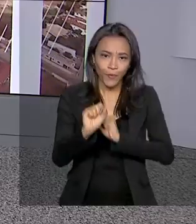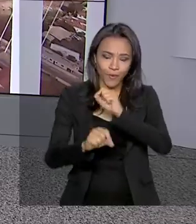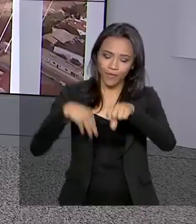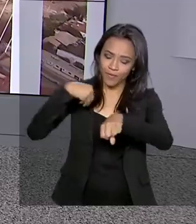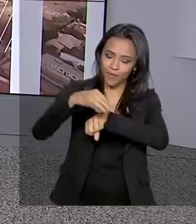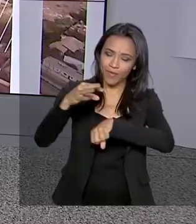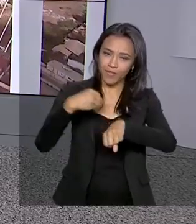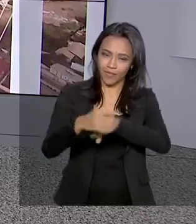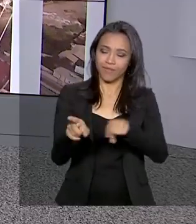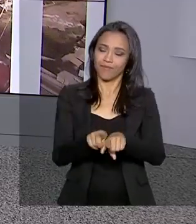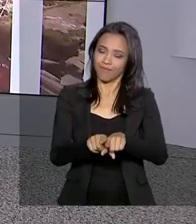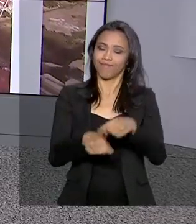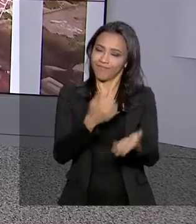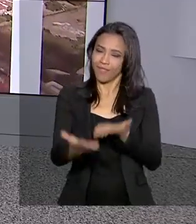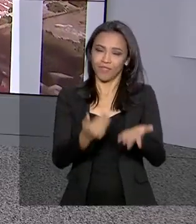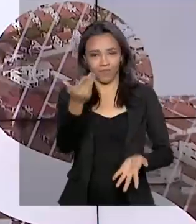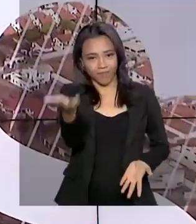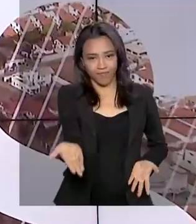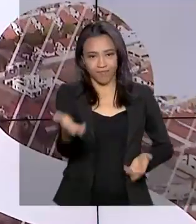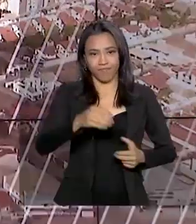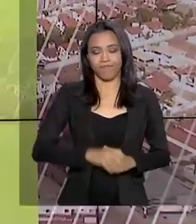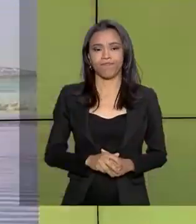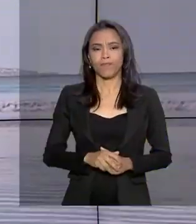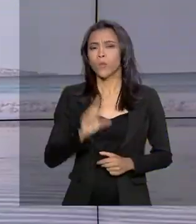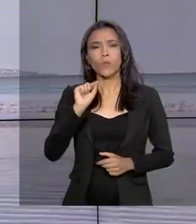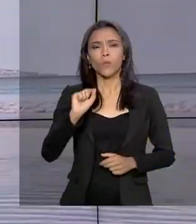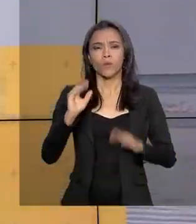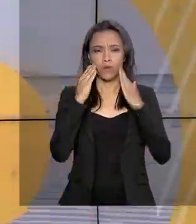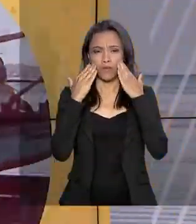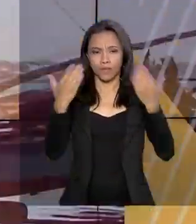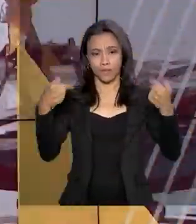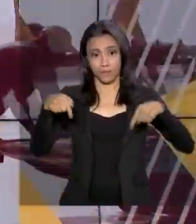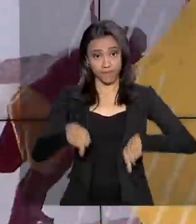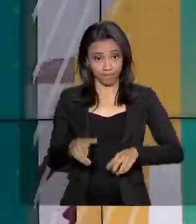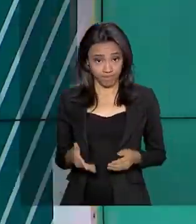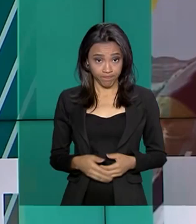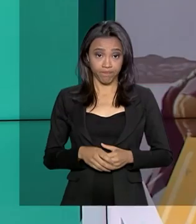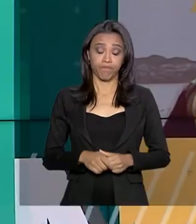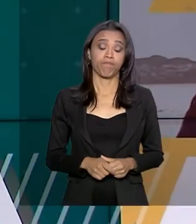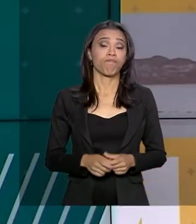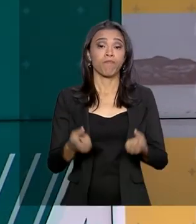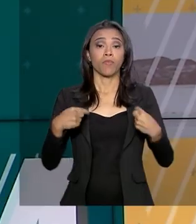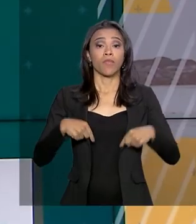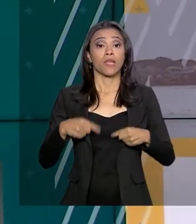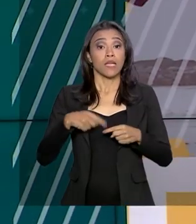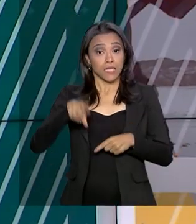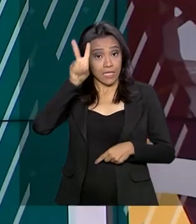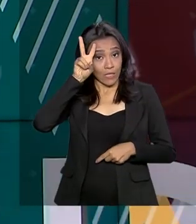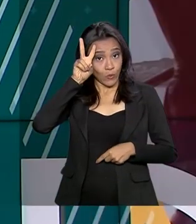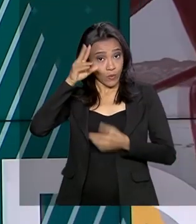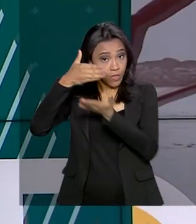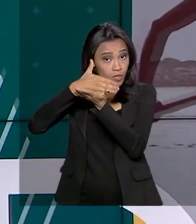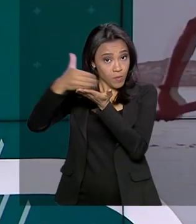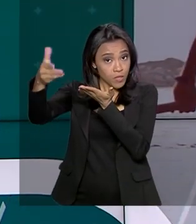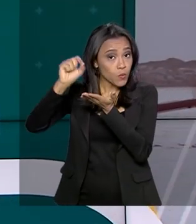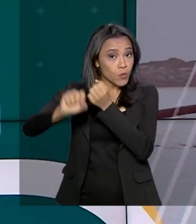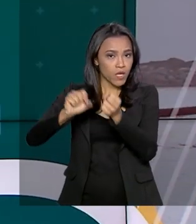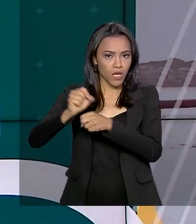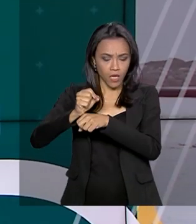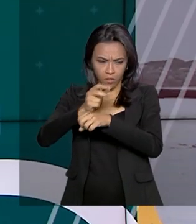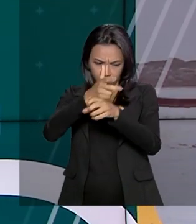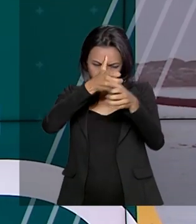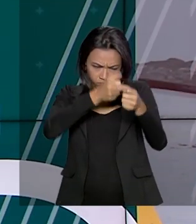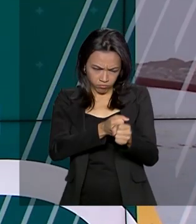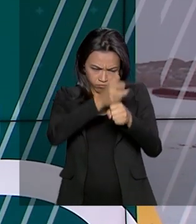muita informação e serviço pra você. Confira os destaques desta edição. A partir de segunda-feira, radares móveis estão